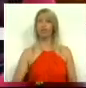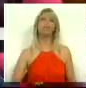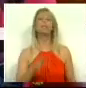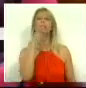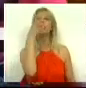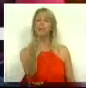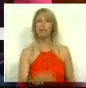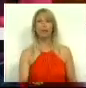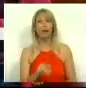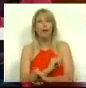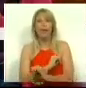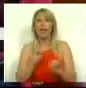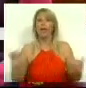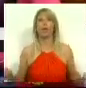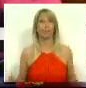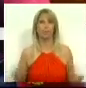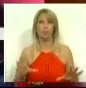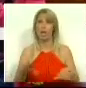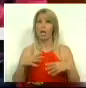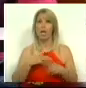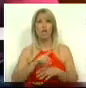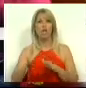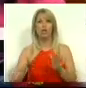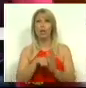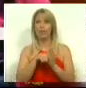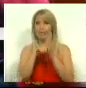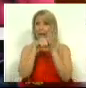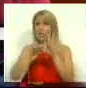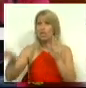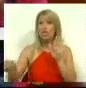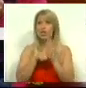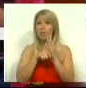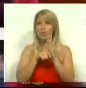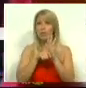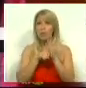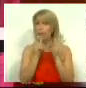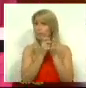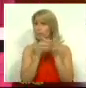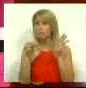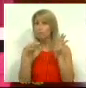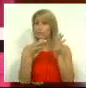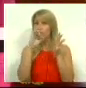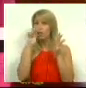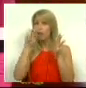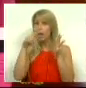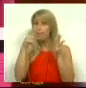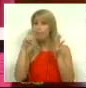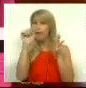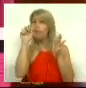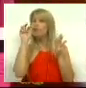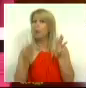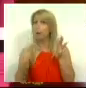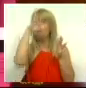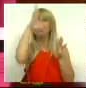o seguinte, é absolutamente inadmissível a chantagem, chantagem com todas as letras, que o Governo anda a fazer